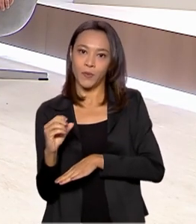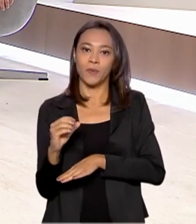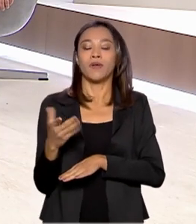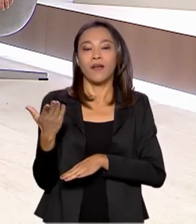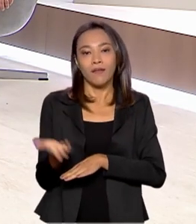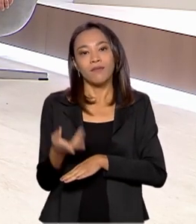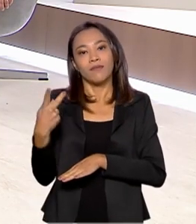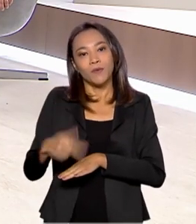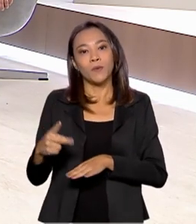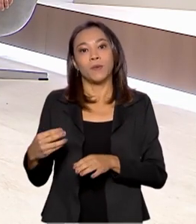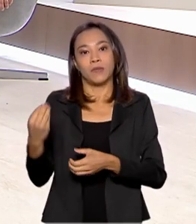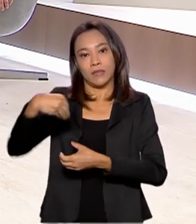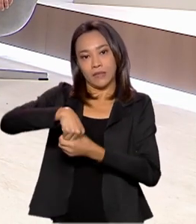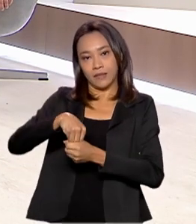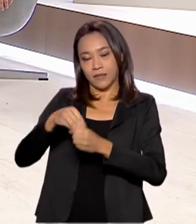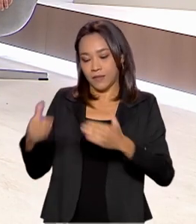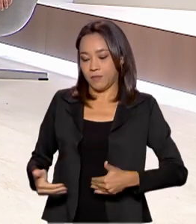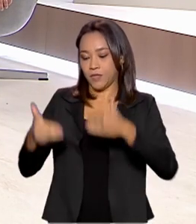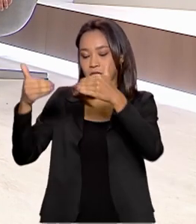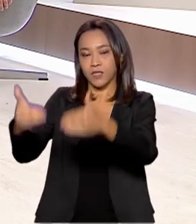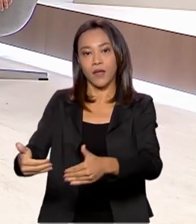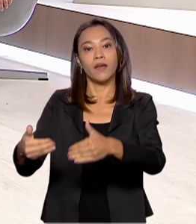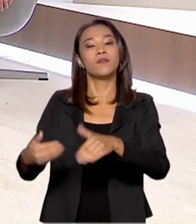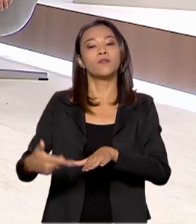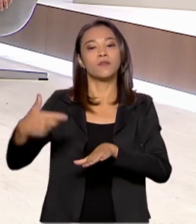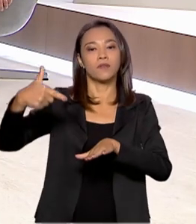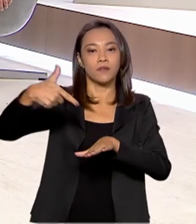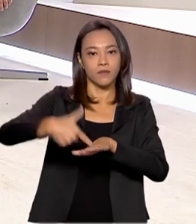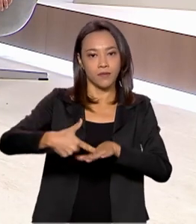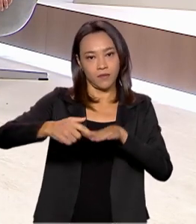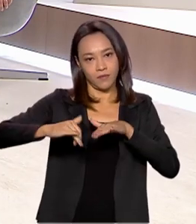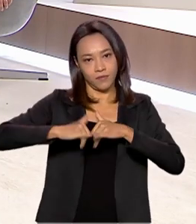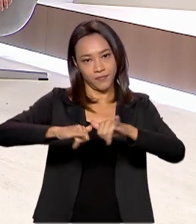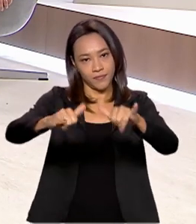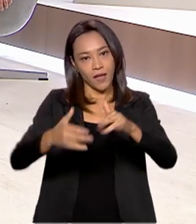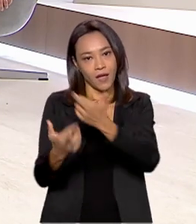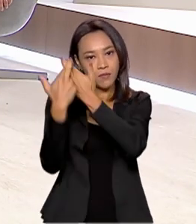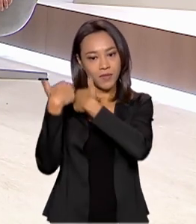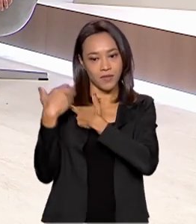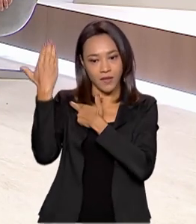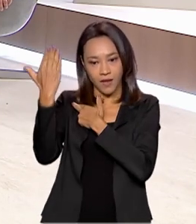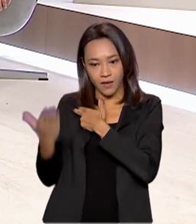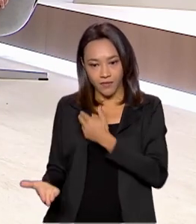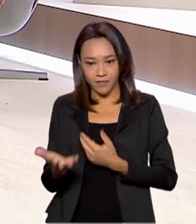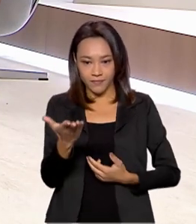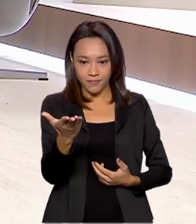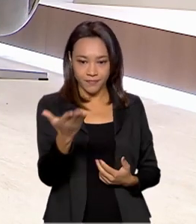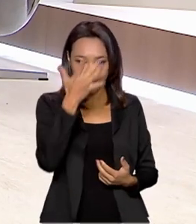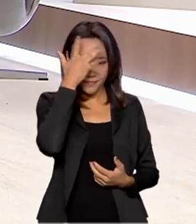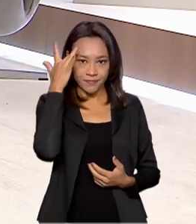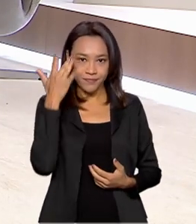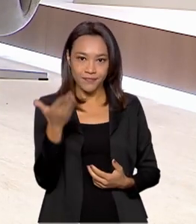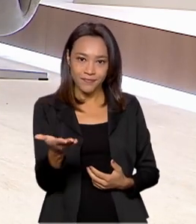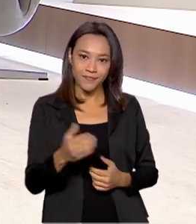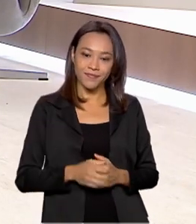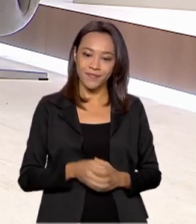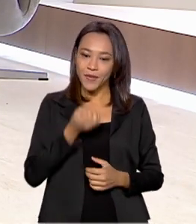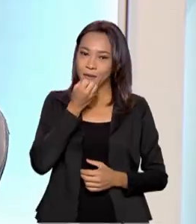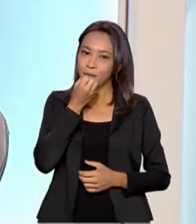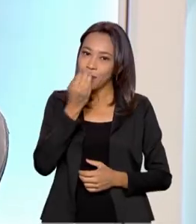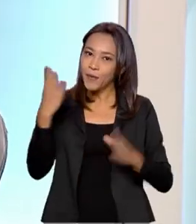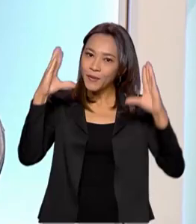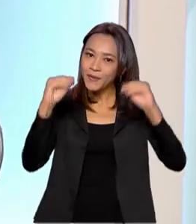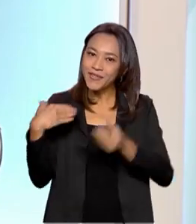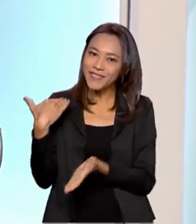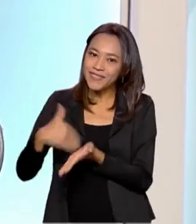Minas e Energia, comandada por José Mauro Coelho, hoje conosco aqui no Brasil em pauta. Boa noite, secretário. Boa